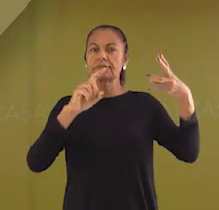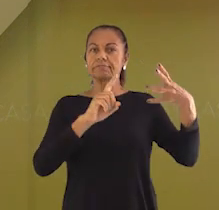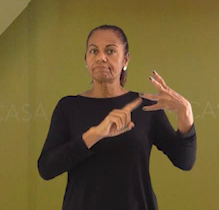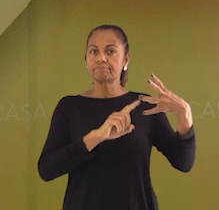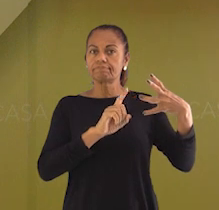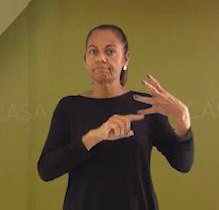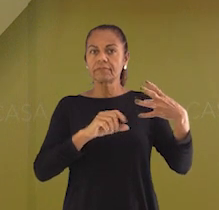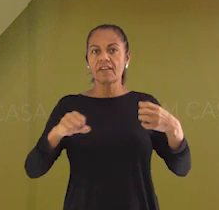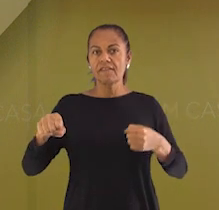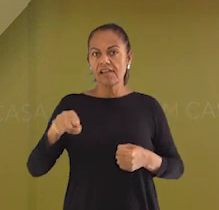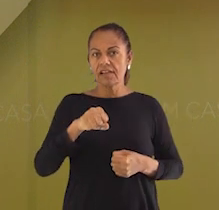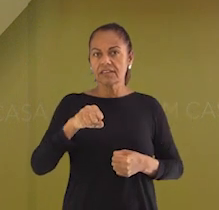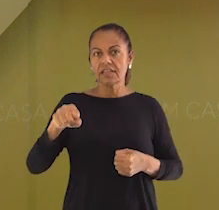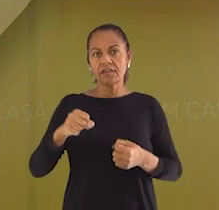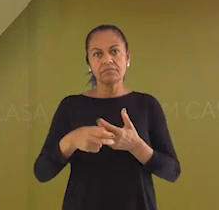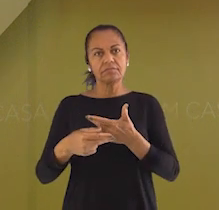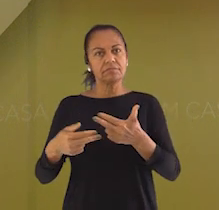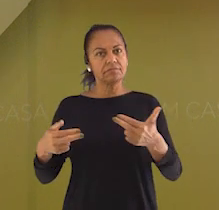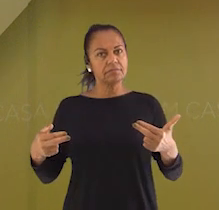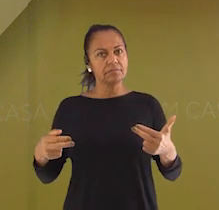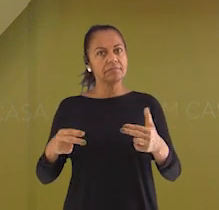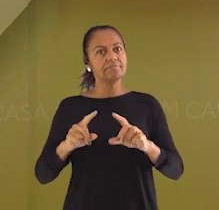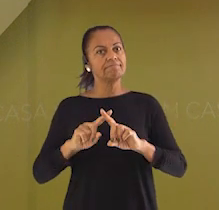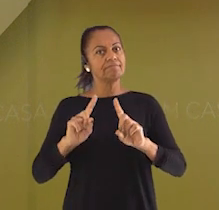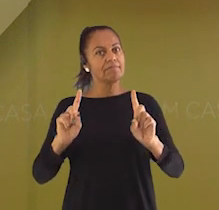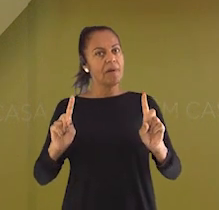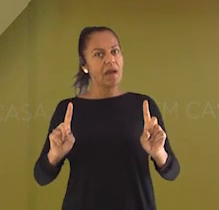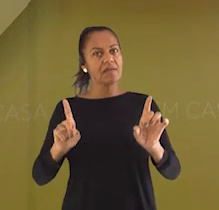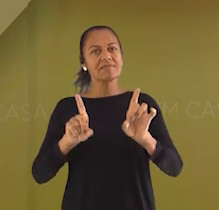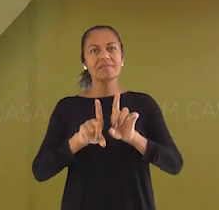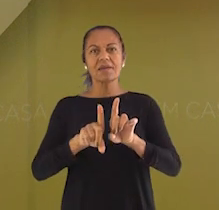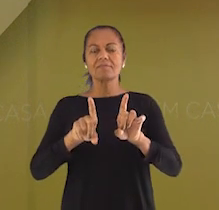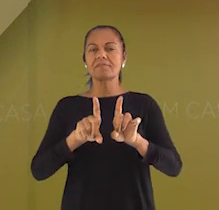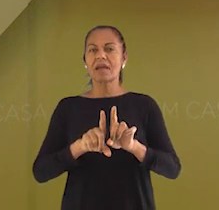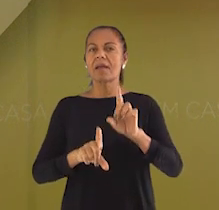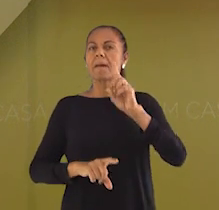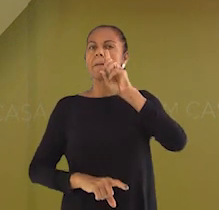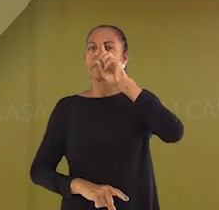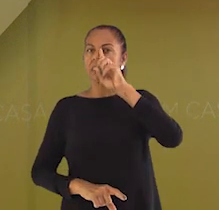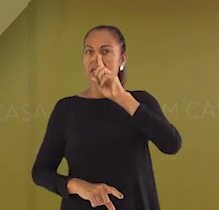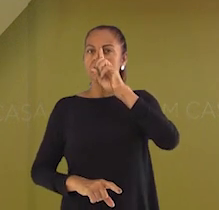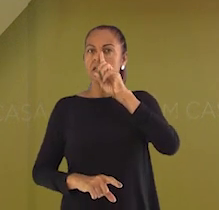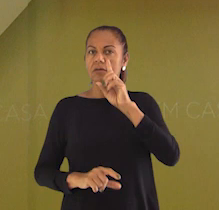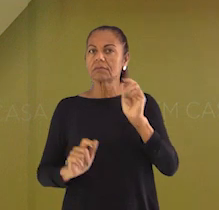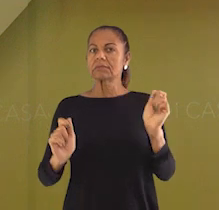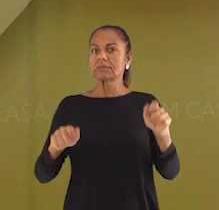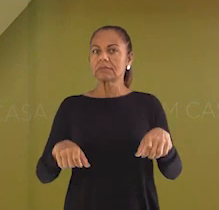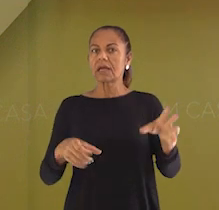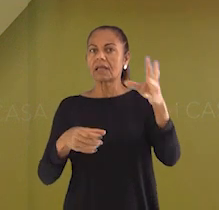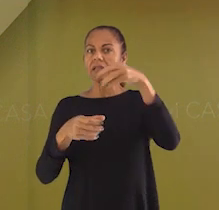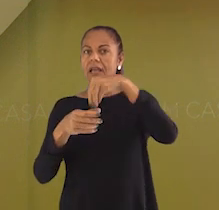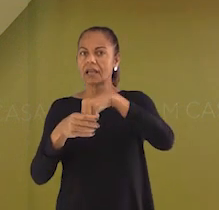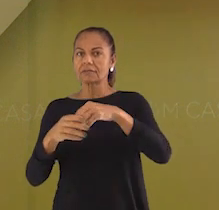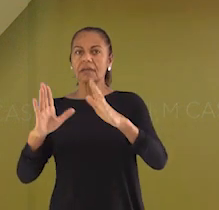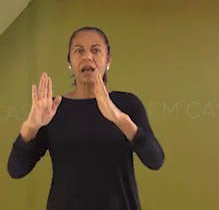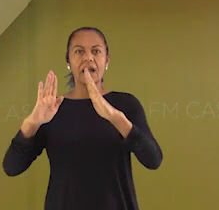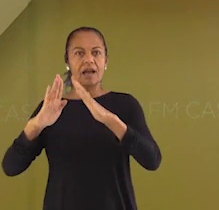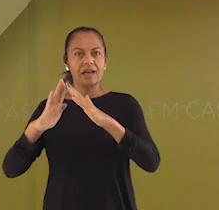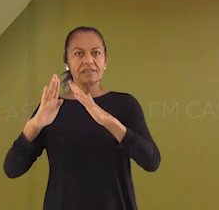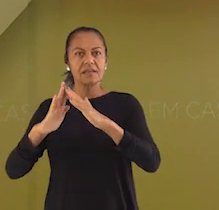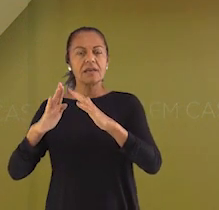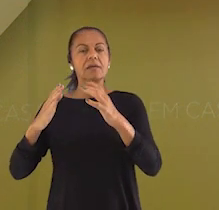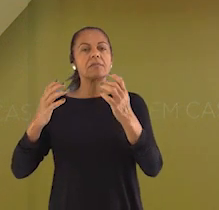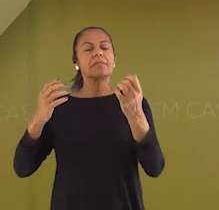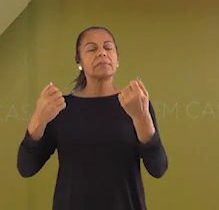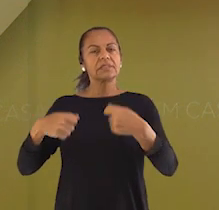Porém, também pode trazer perigos. E esses perigos podem estar dentro de nossos casas. Por isso, precisamos ter